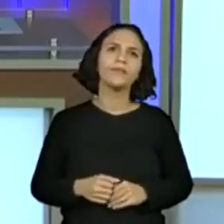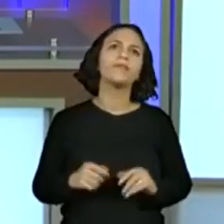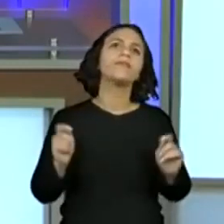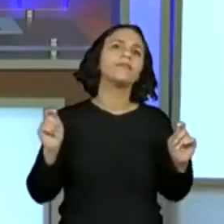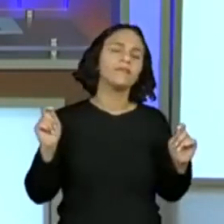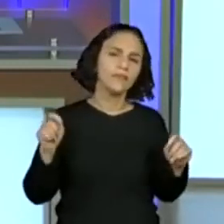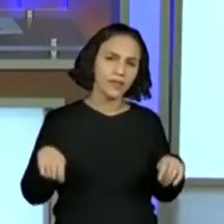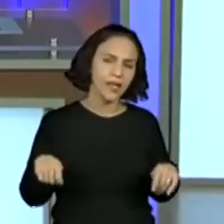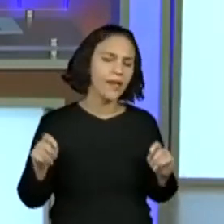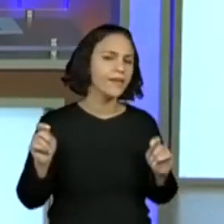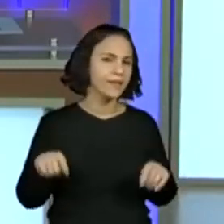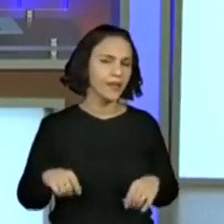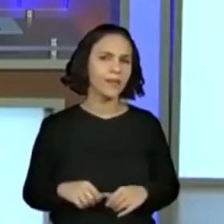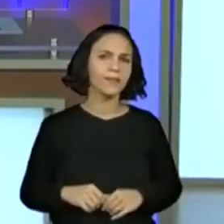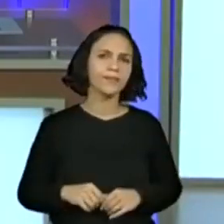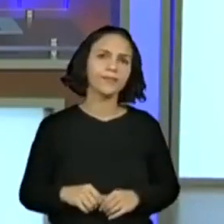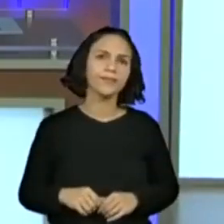tempo.